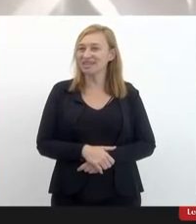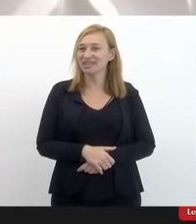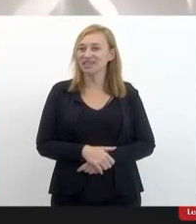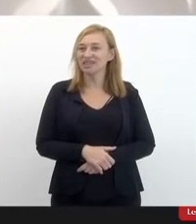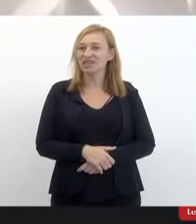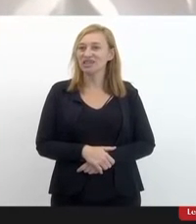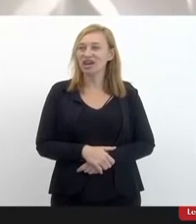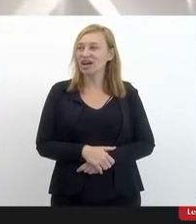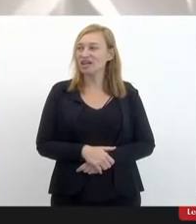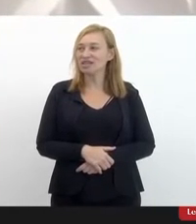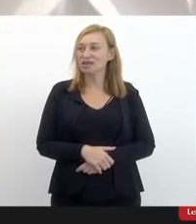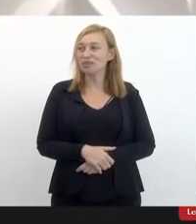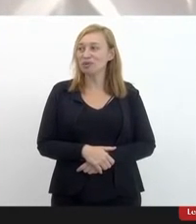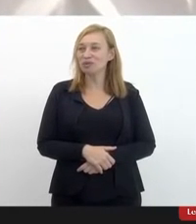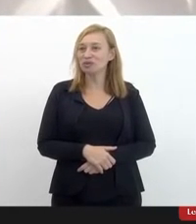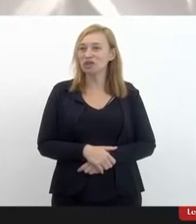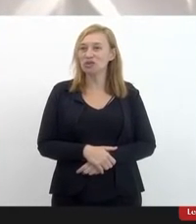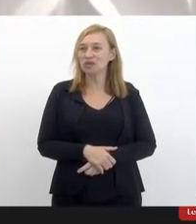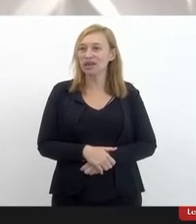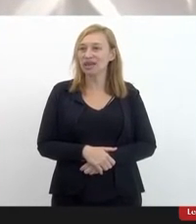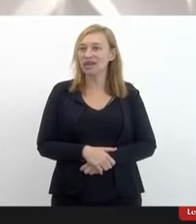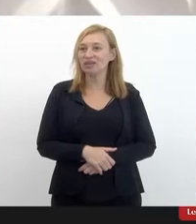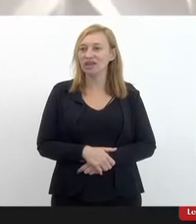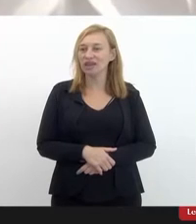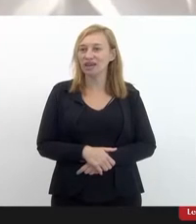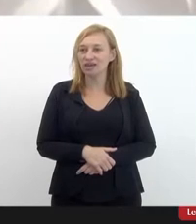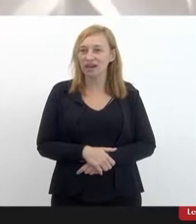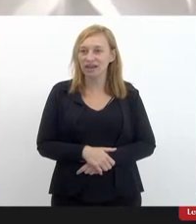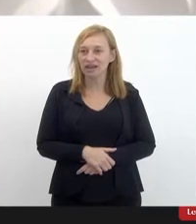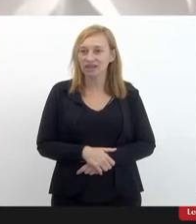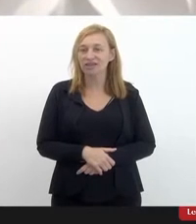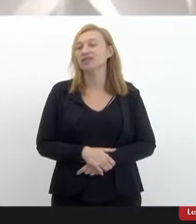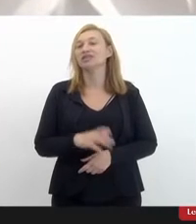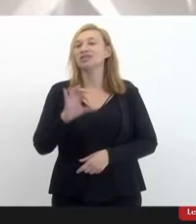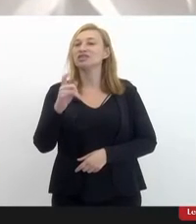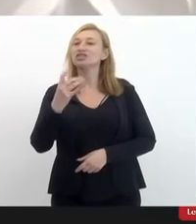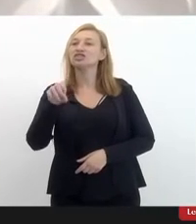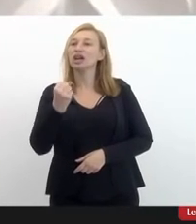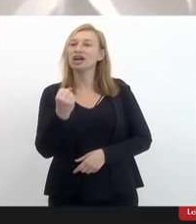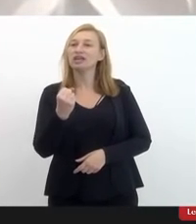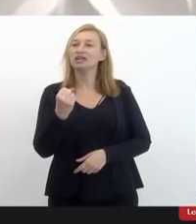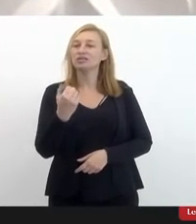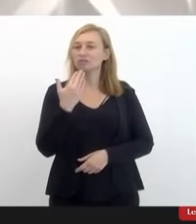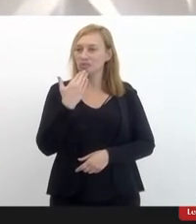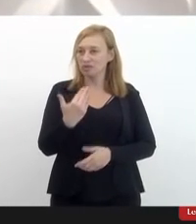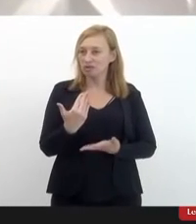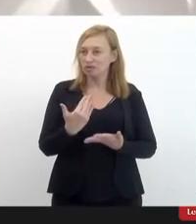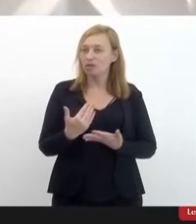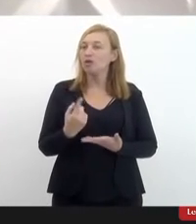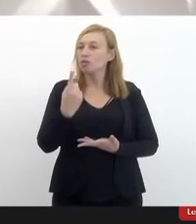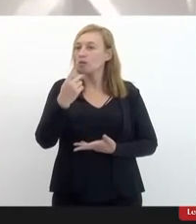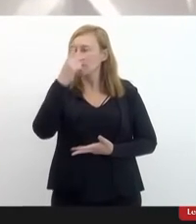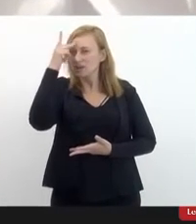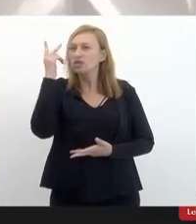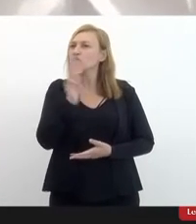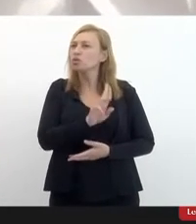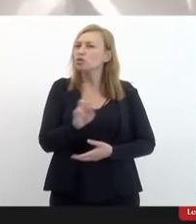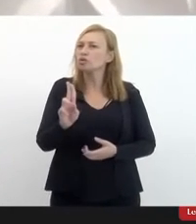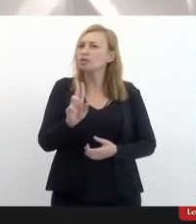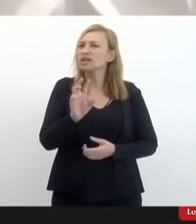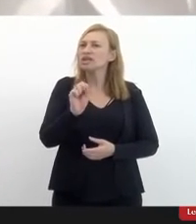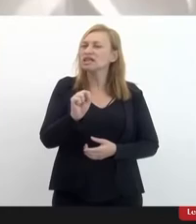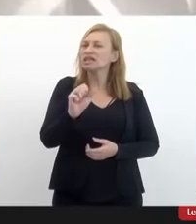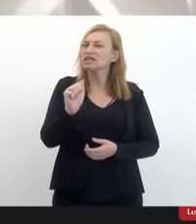iPhone e crise, eu queria que se identificasse no chat para mim, por favor. E uma pessoa também de nome Sandra,